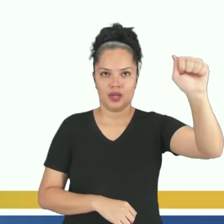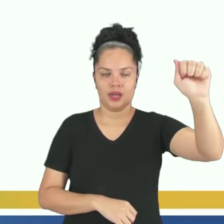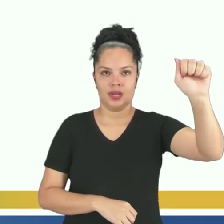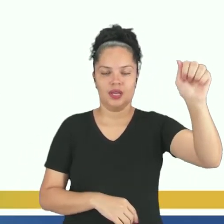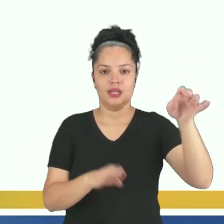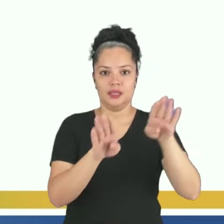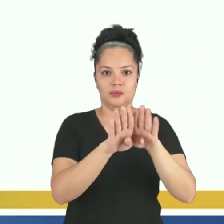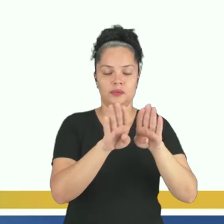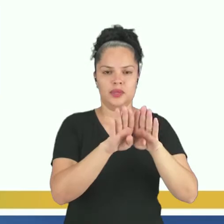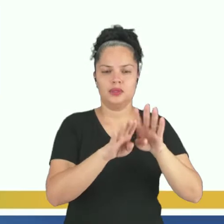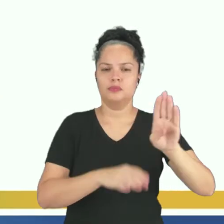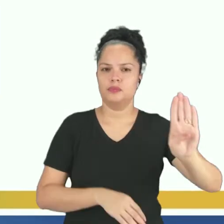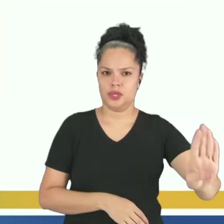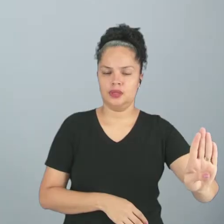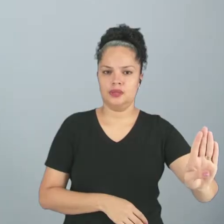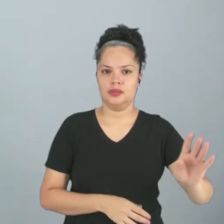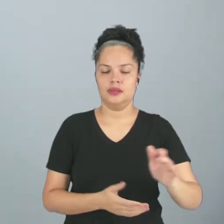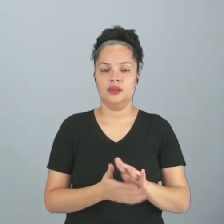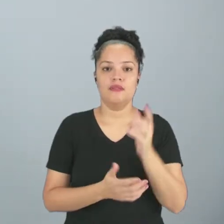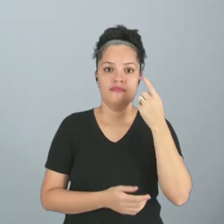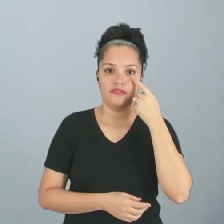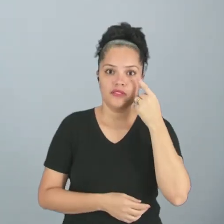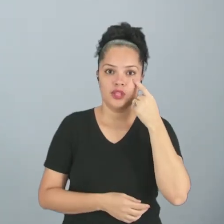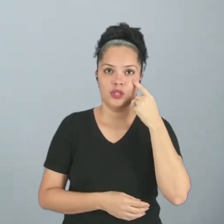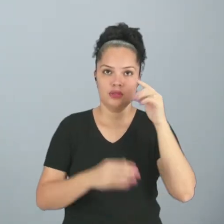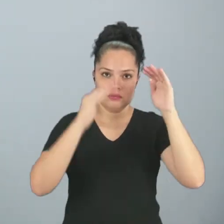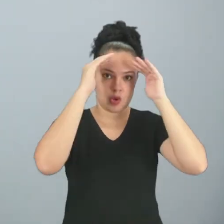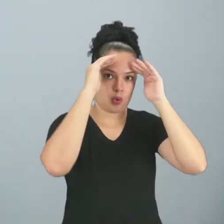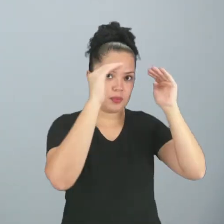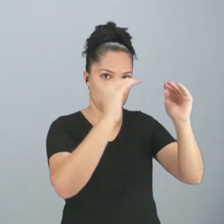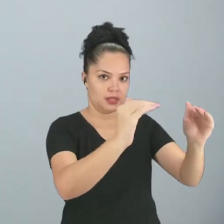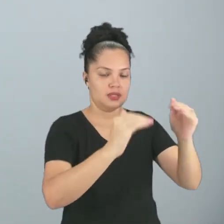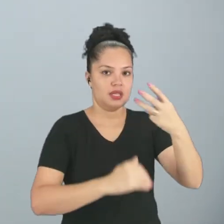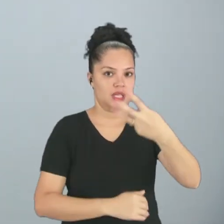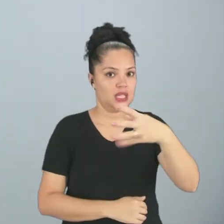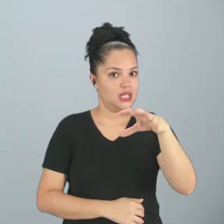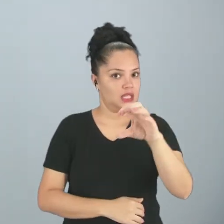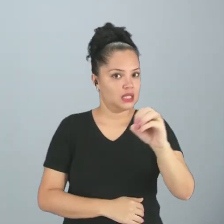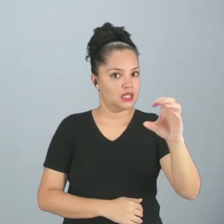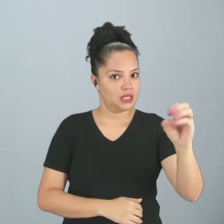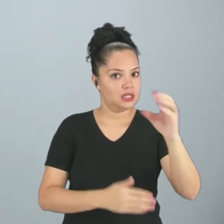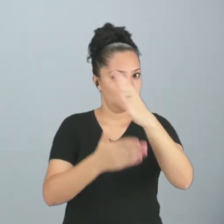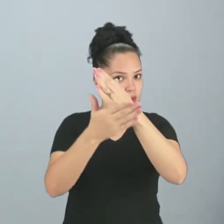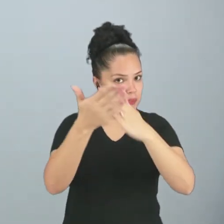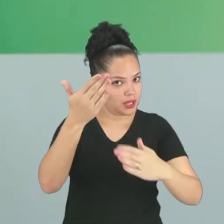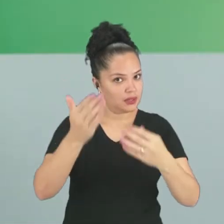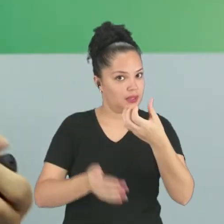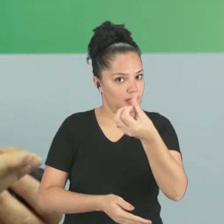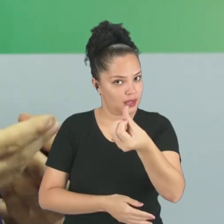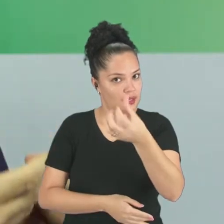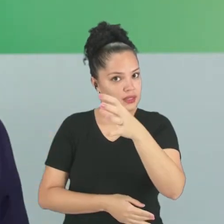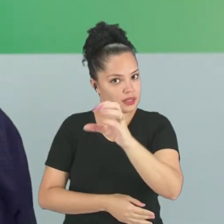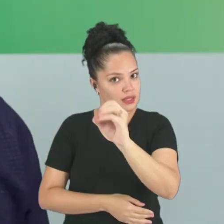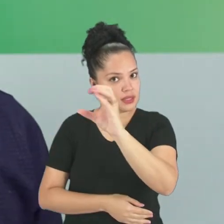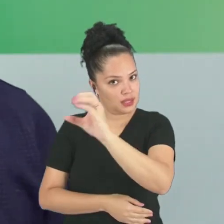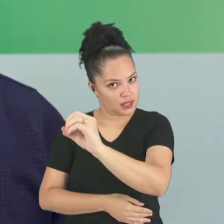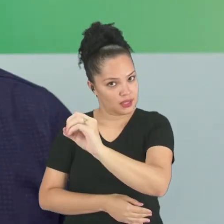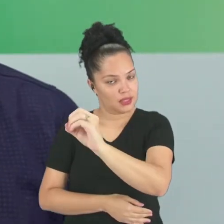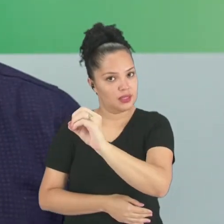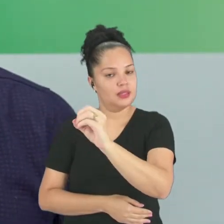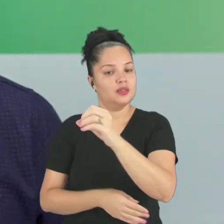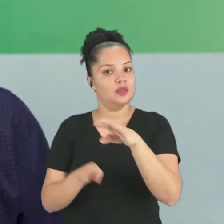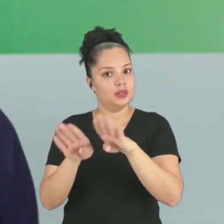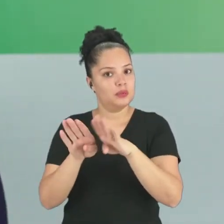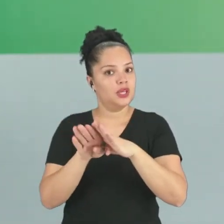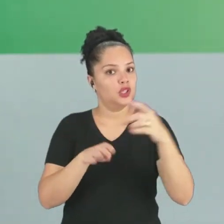a razão, né, ela é obedecida. 300 é a metade de 600, assim como 2 é a metade de